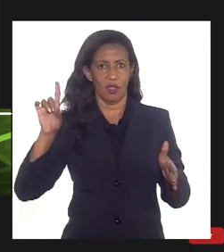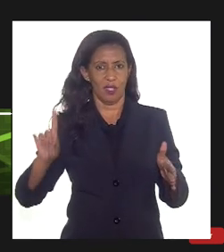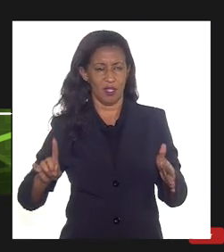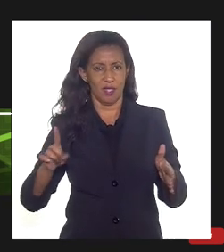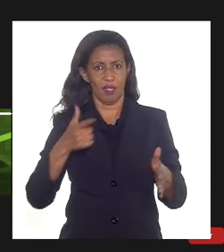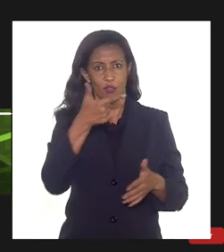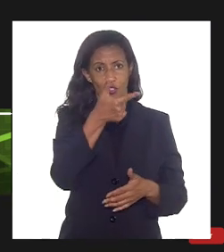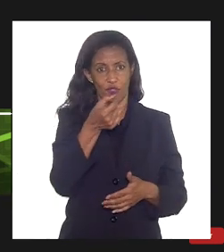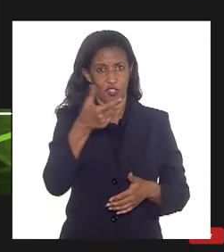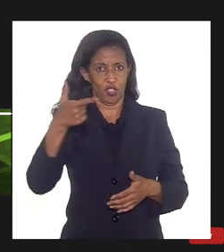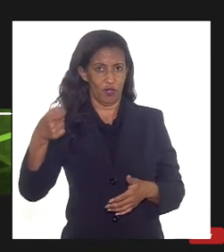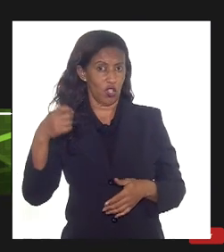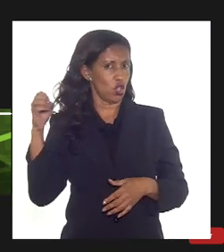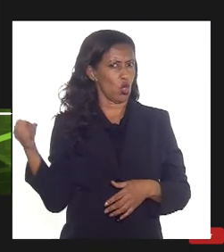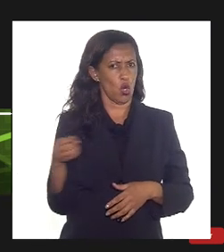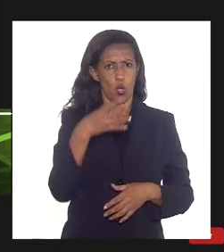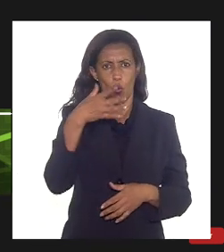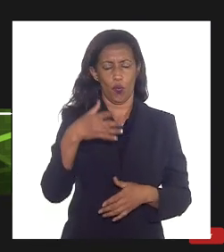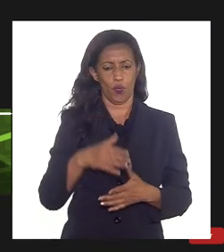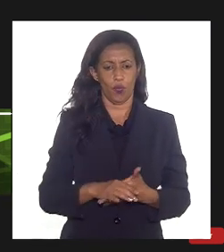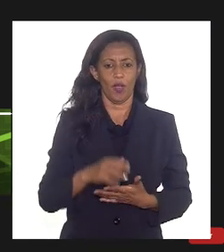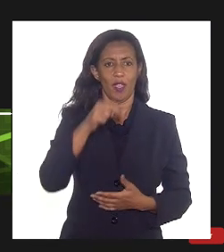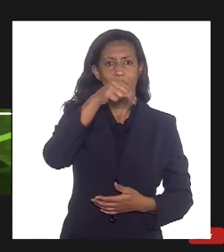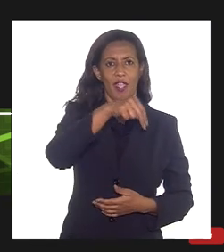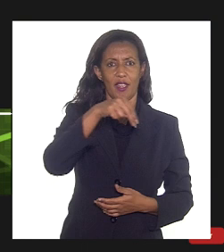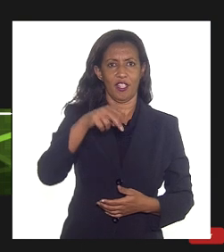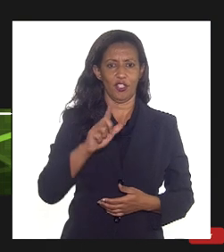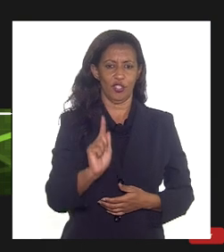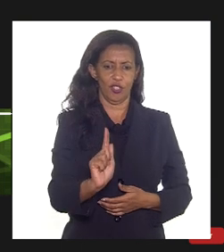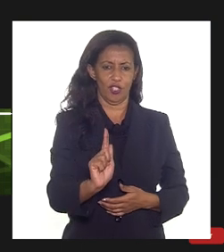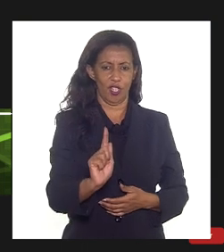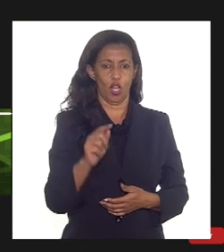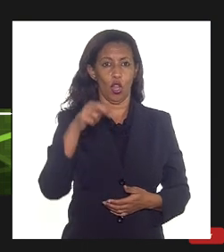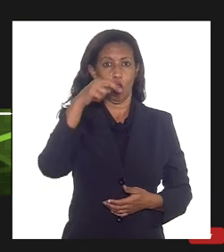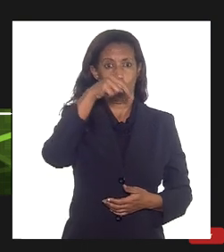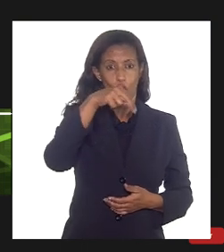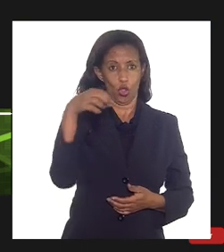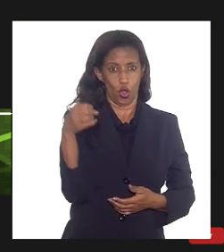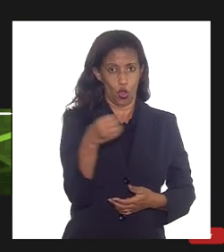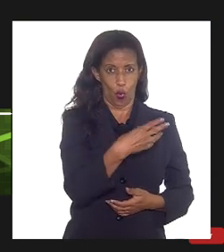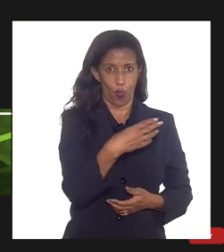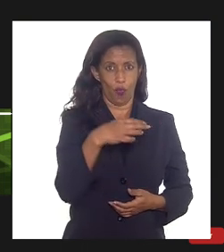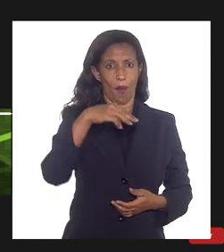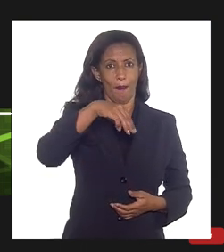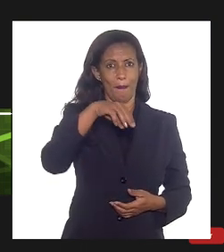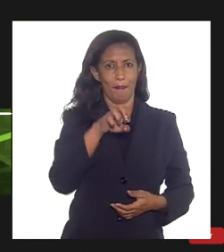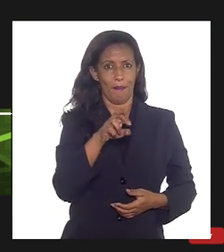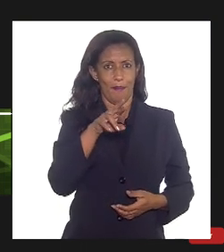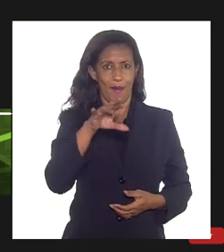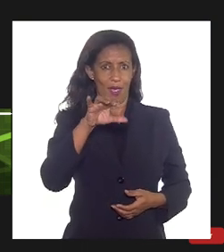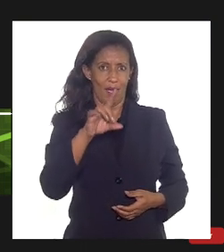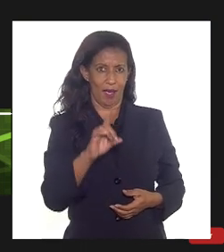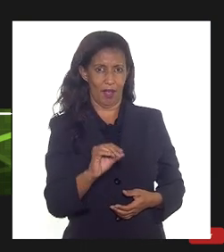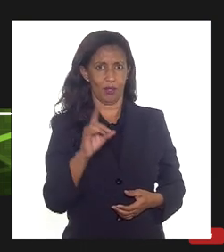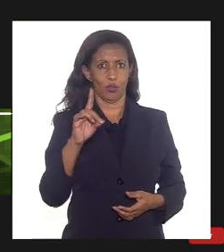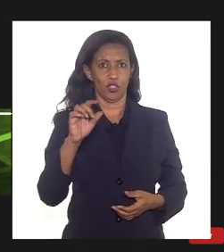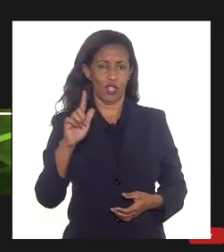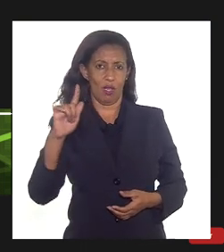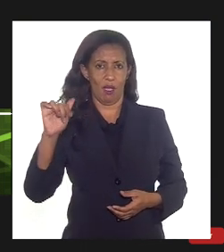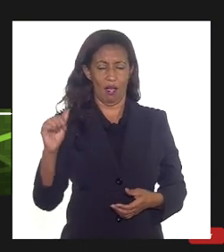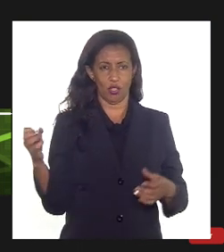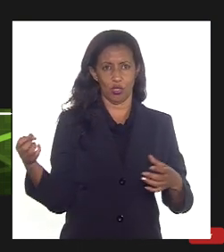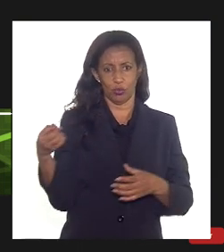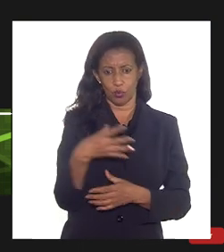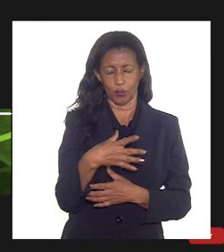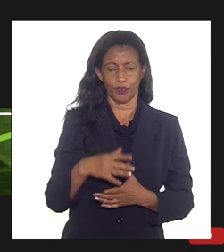lançamos um novo produto comercial chamado NMG novo mercado de gás esse novo produto ele já trouxe de imediato